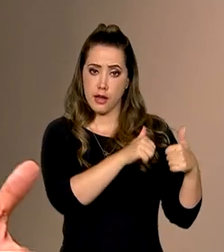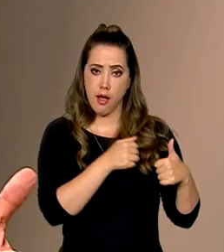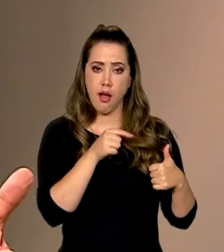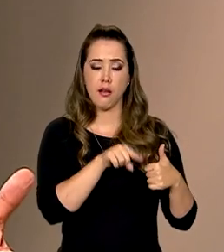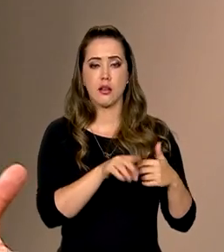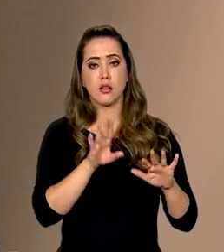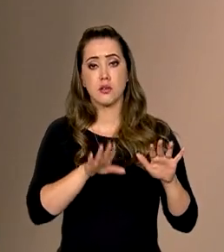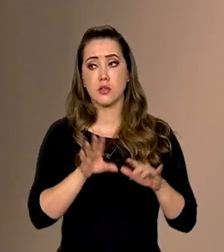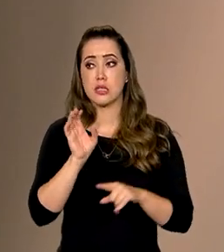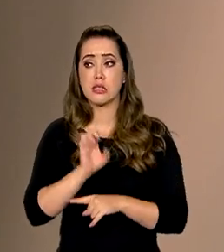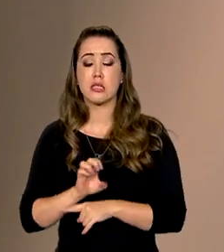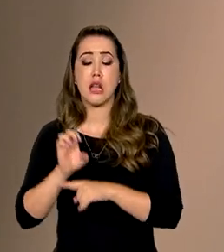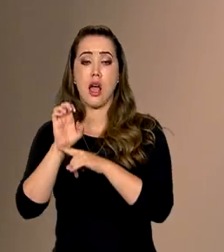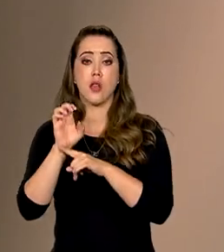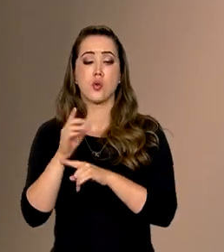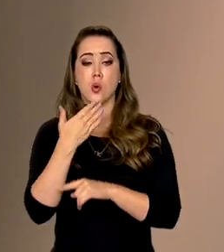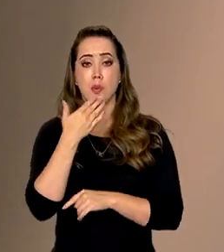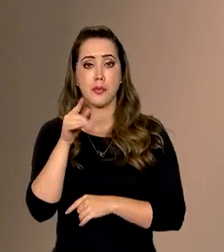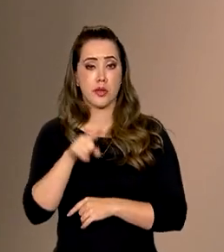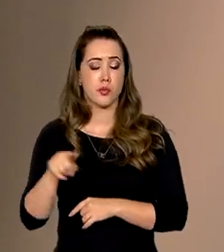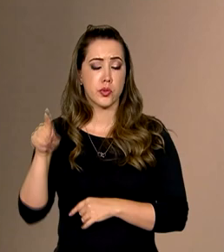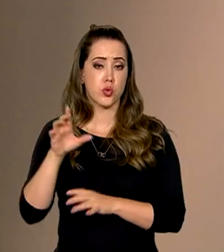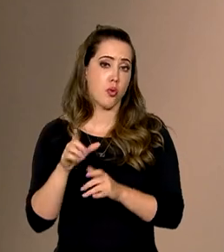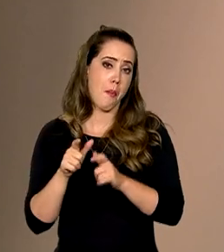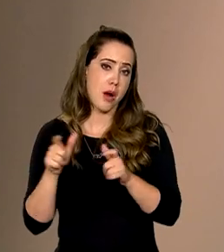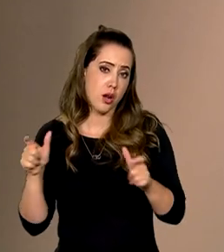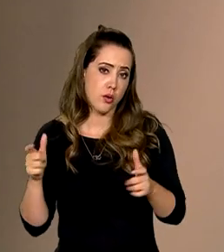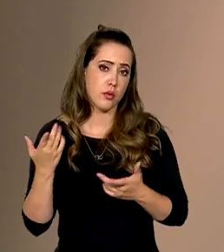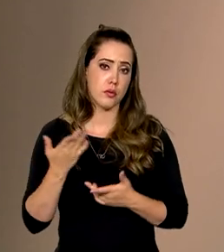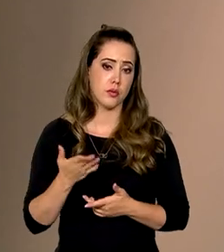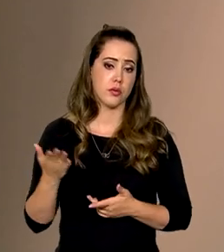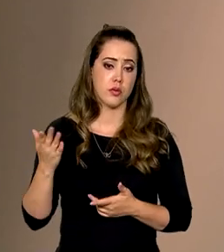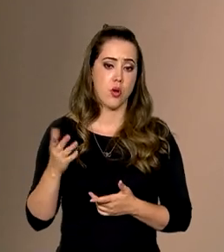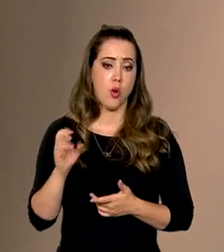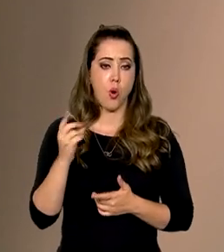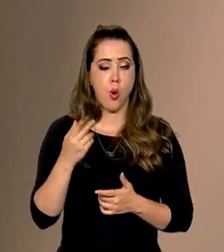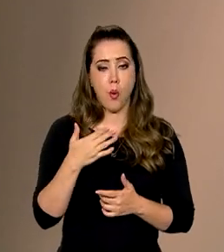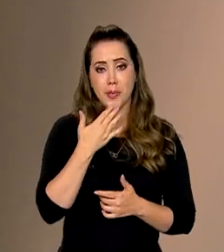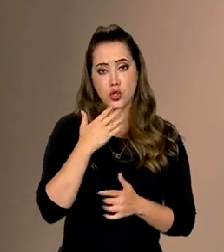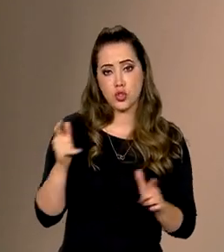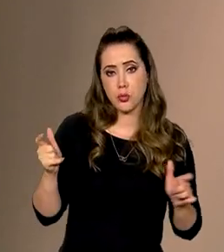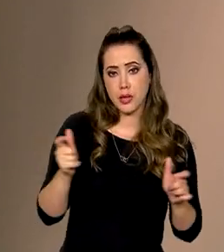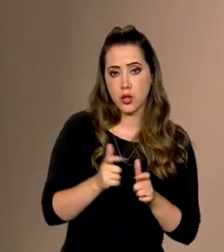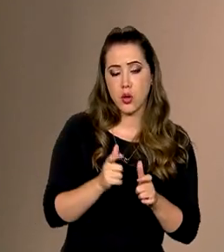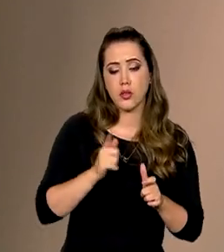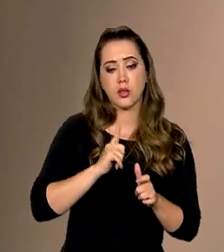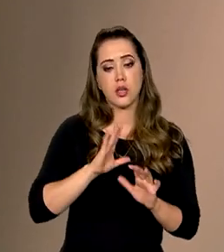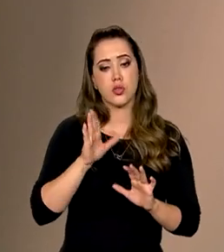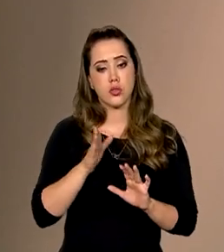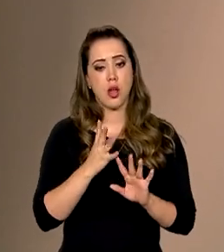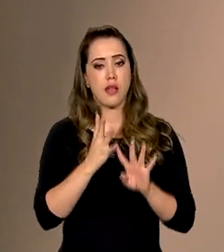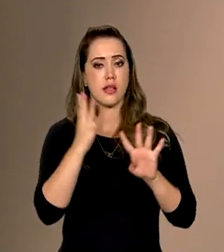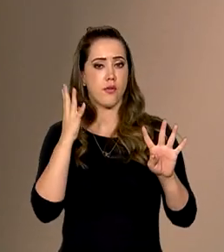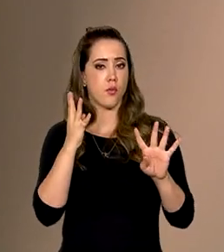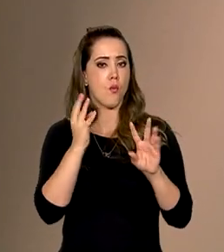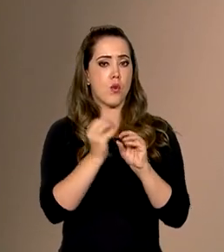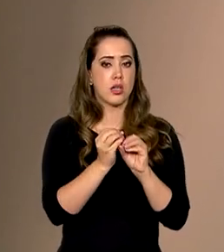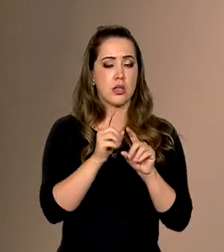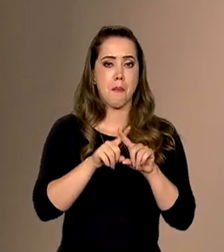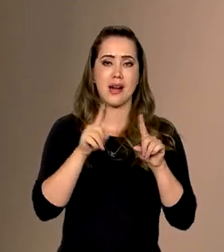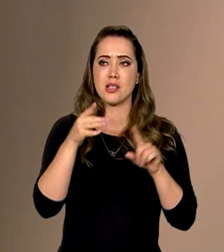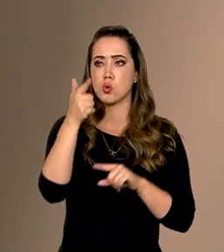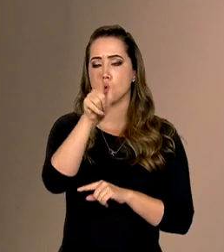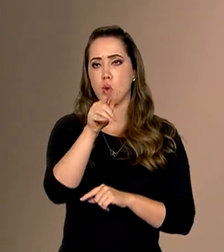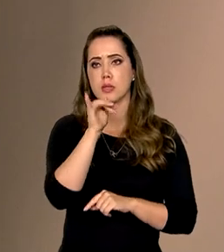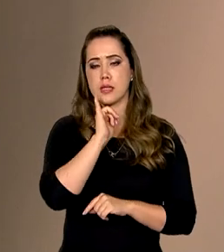Alguns estados, onde a demanda é uma demanda menor, você já tem, inclusive, essa fila zerada. Mas, por